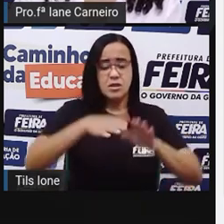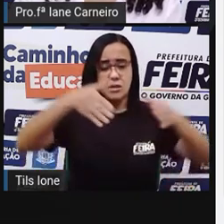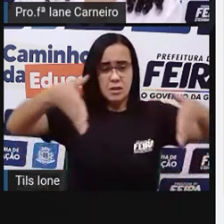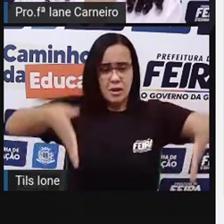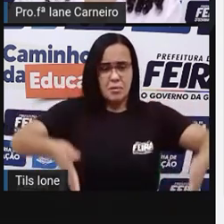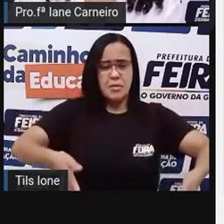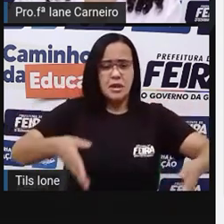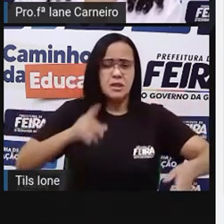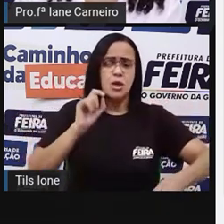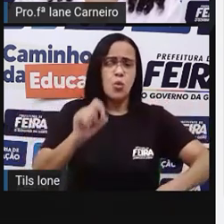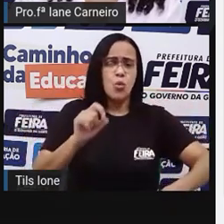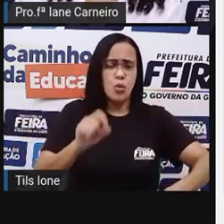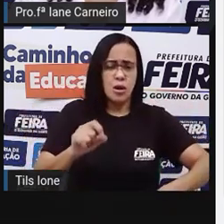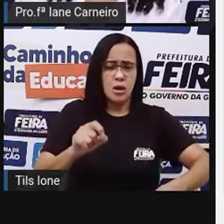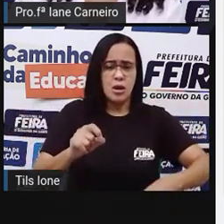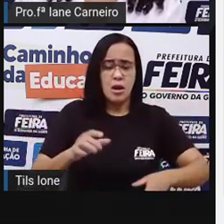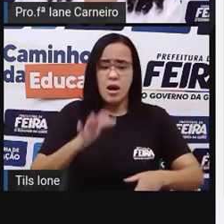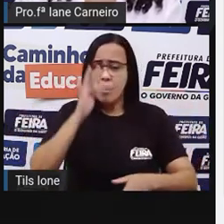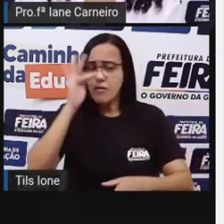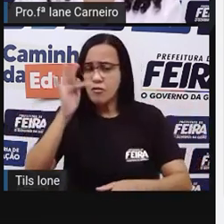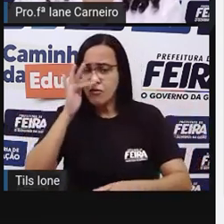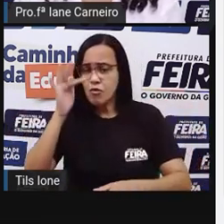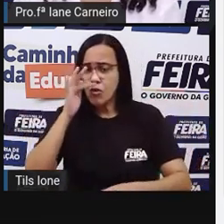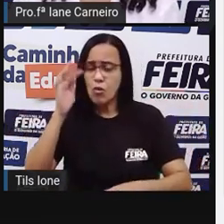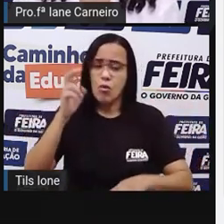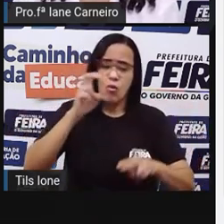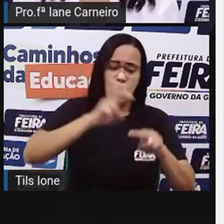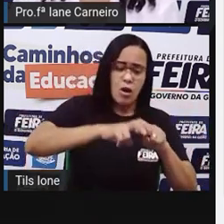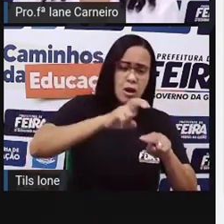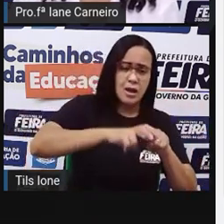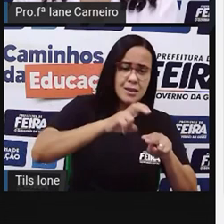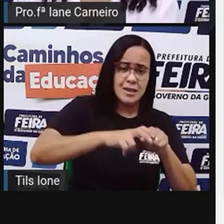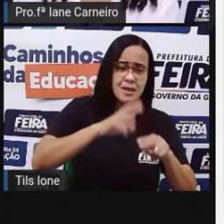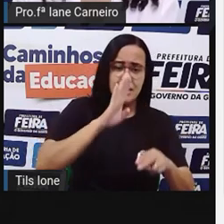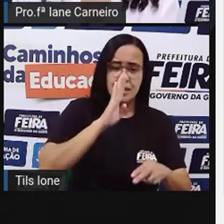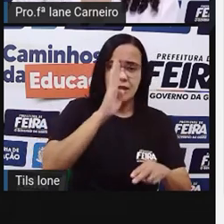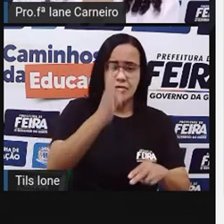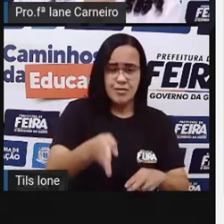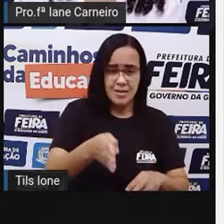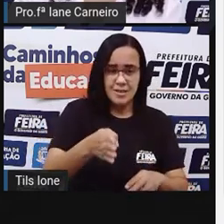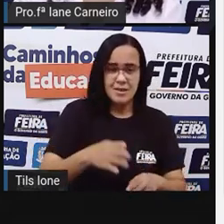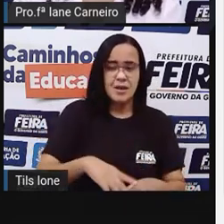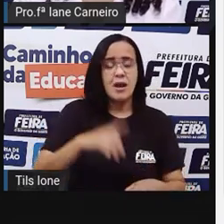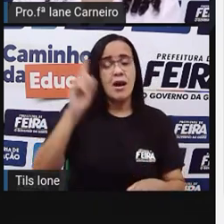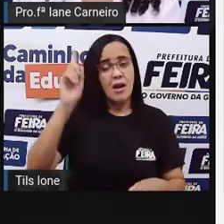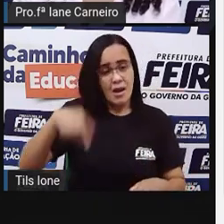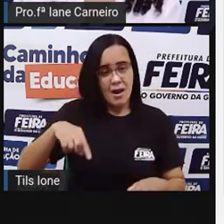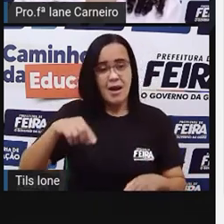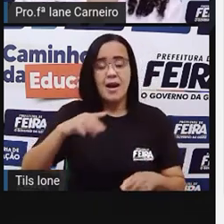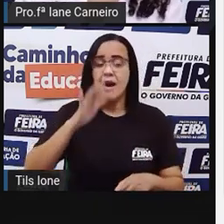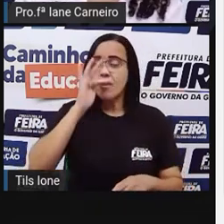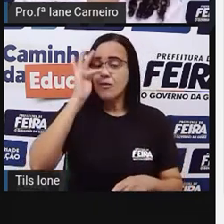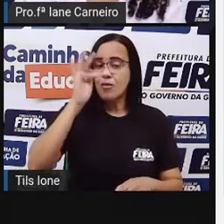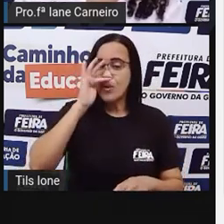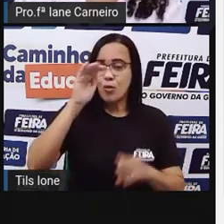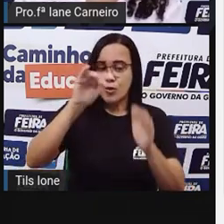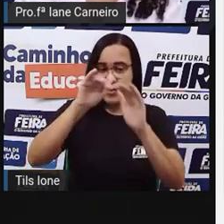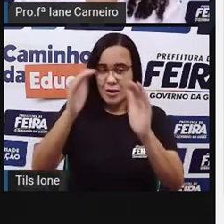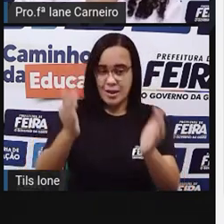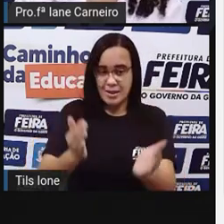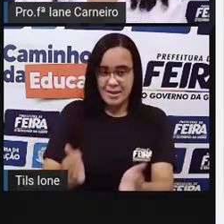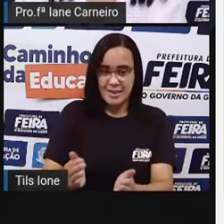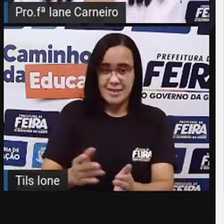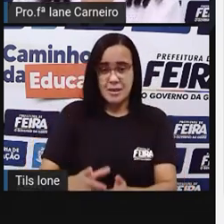ou a cadeira? Quem está na frente da mesa é o jarro, né? Atrás da mesa